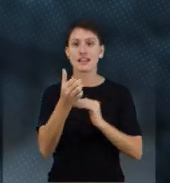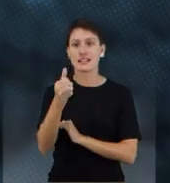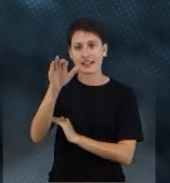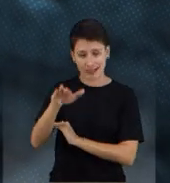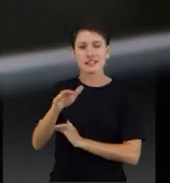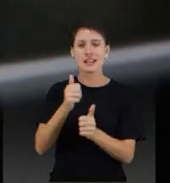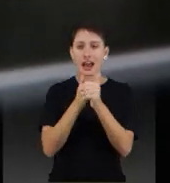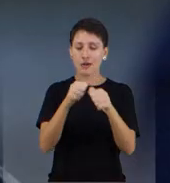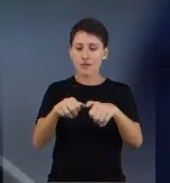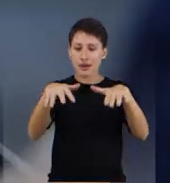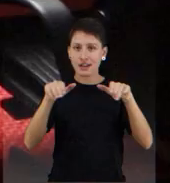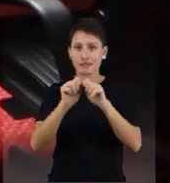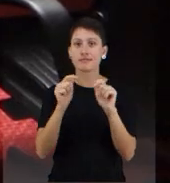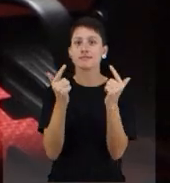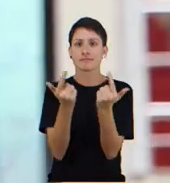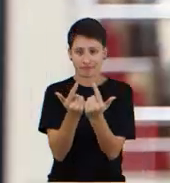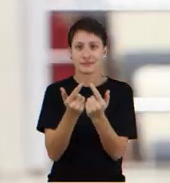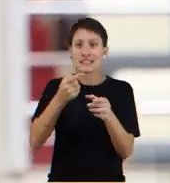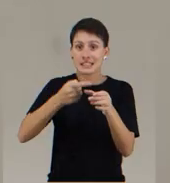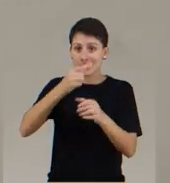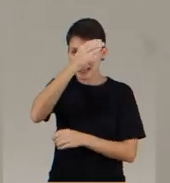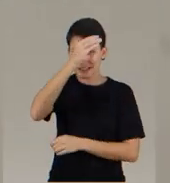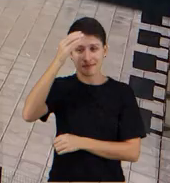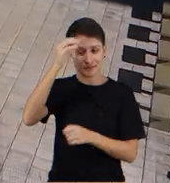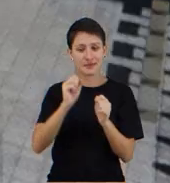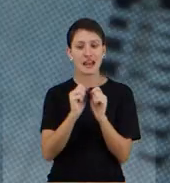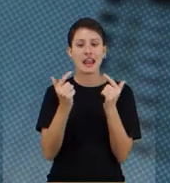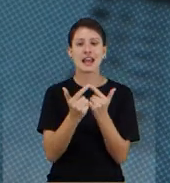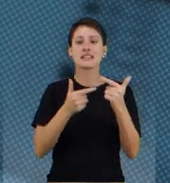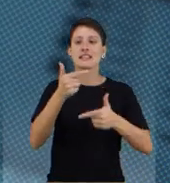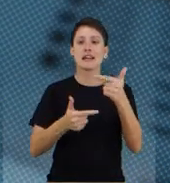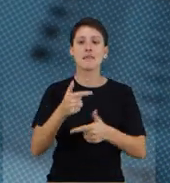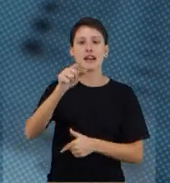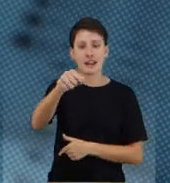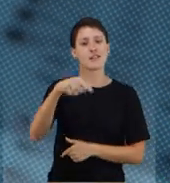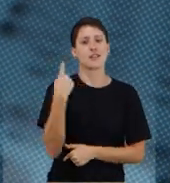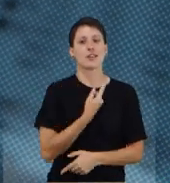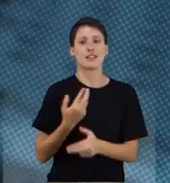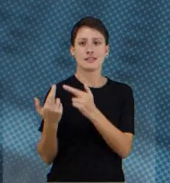às 18 horas. Acompanhe a sessão plenária regionalizada em Criciúma. Alesque, trabalhar por você é de lei.